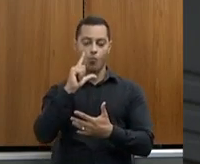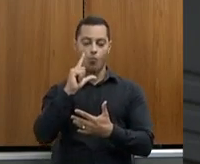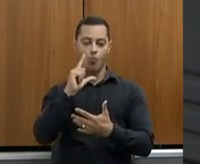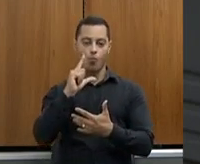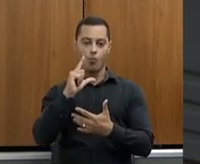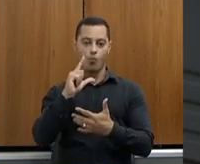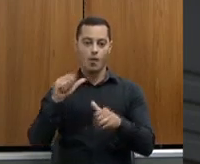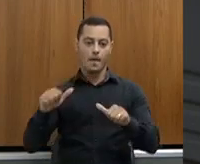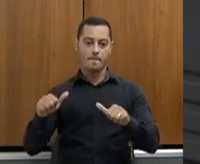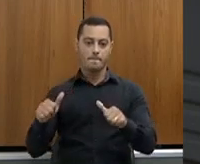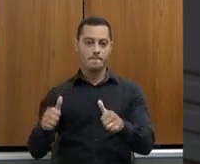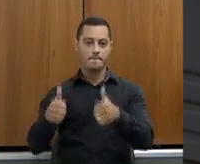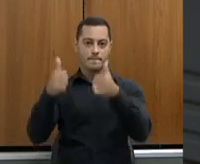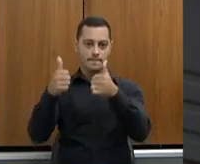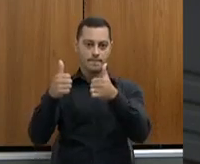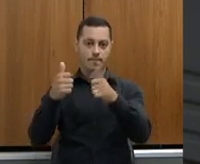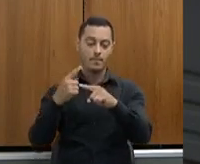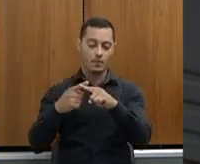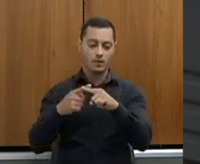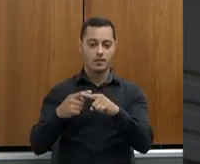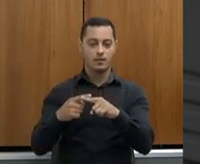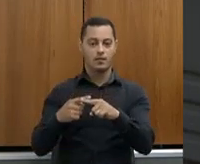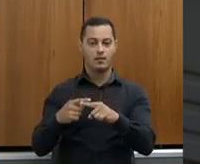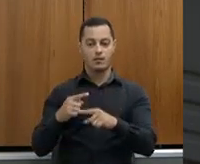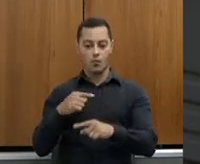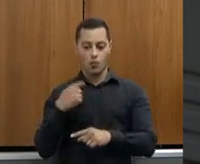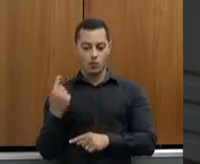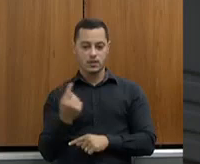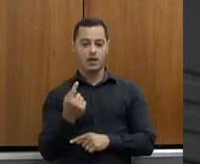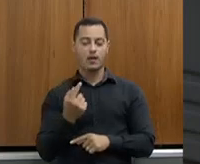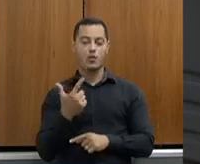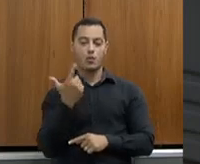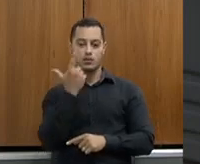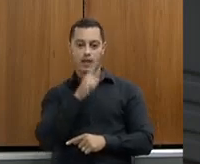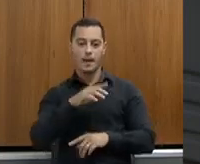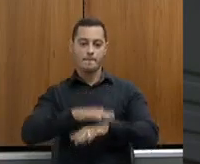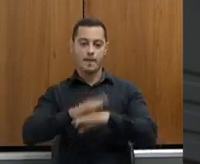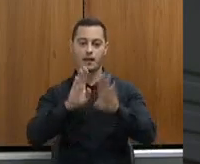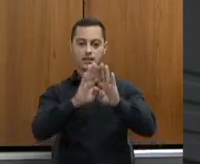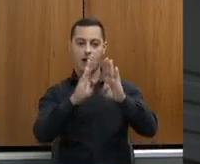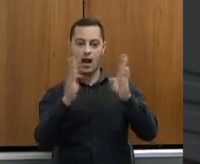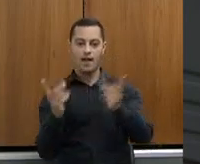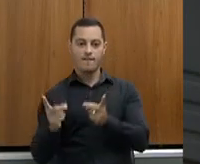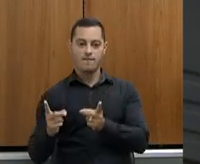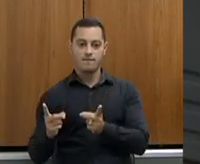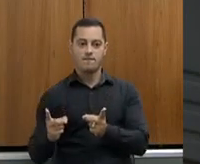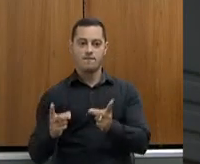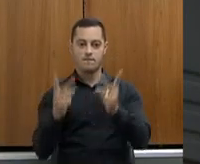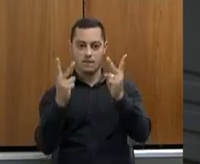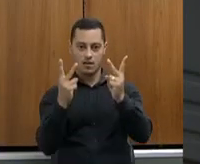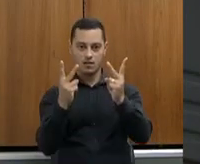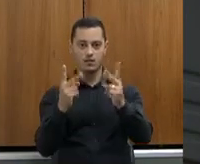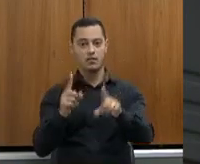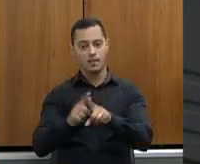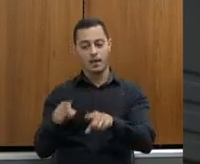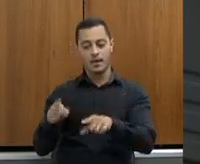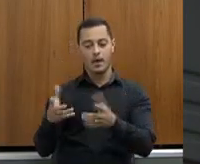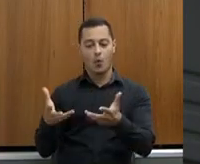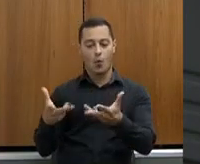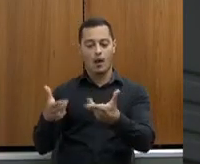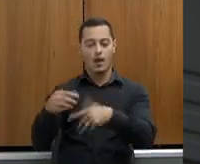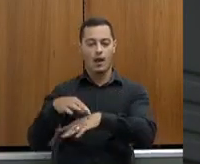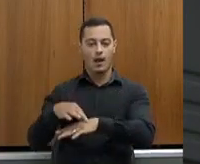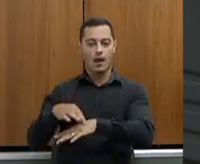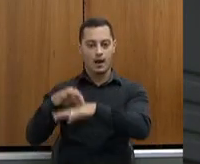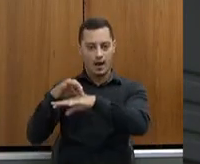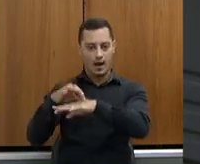porque você, além de estar qualificado para novos mercados, você está agregando valor em toda a cadeia e está tendo custos menores.